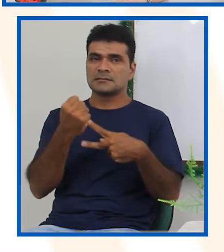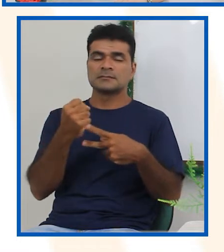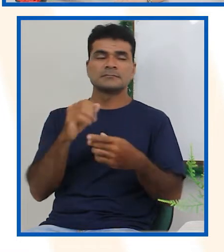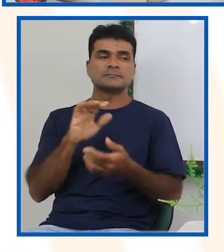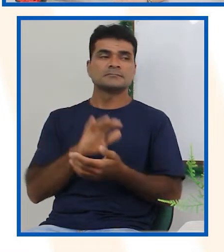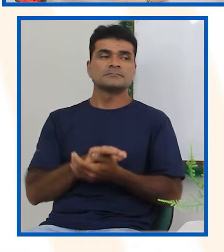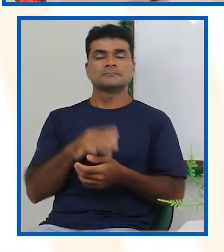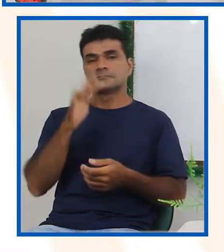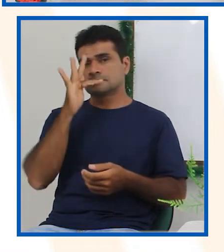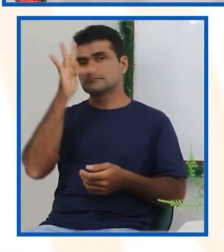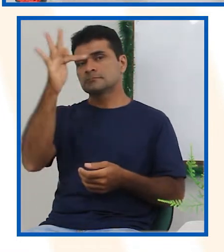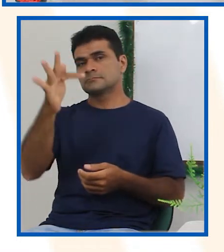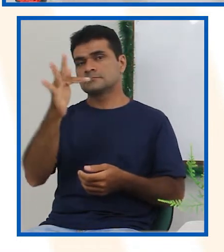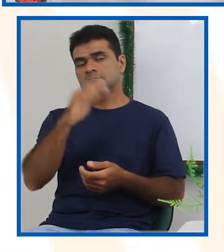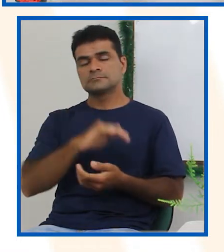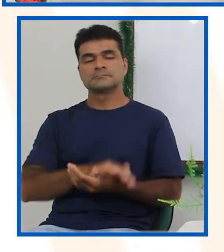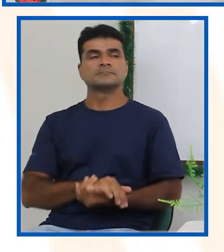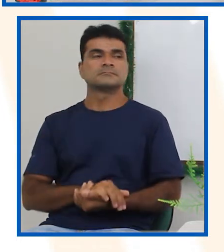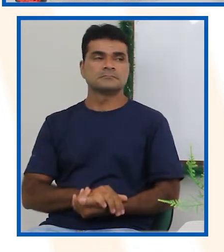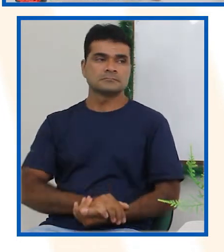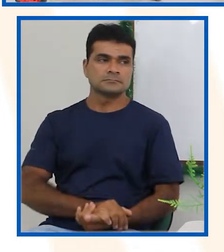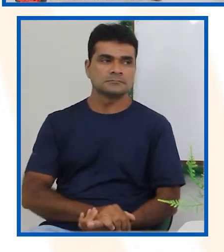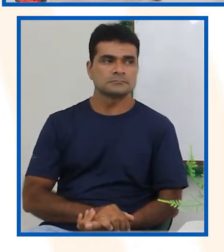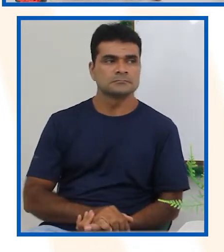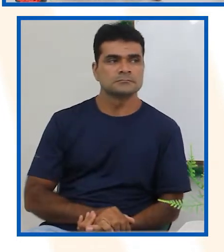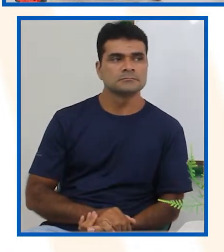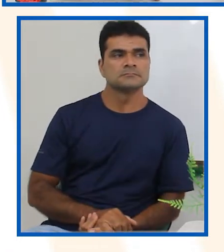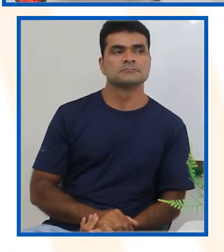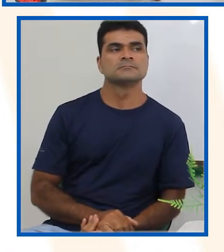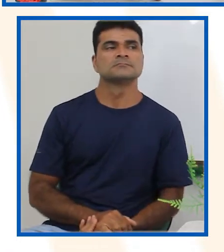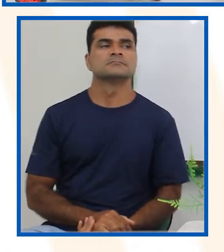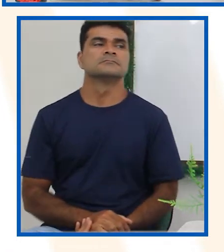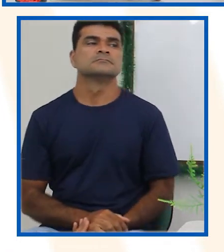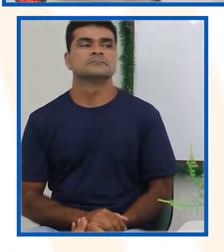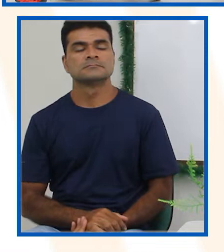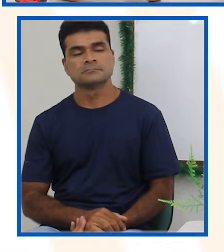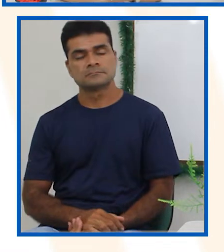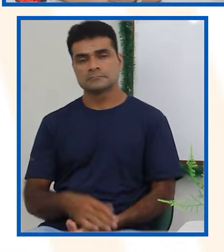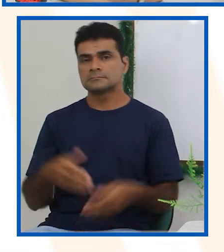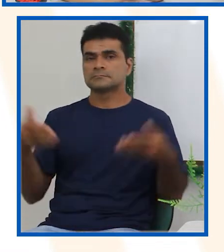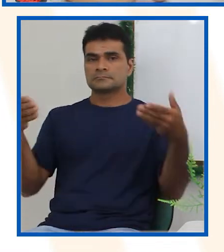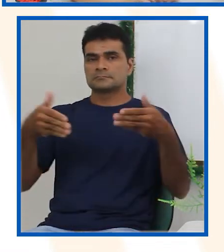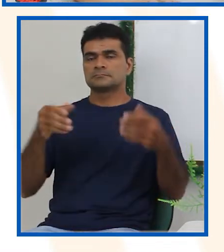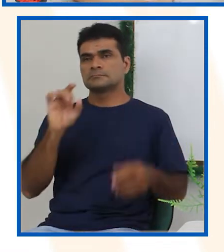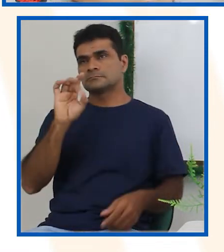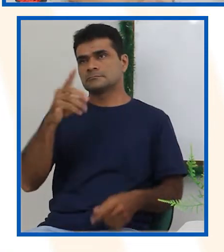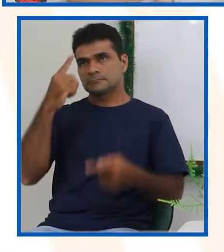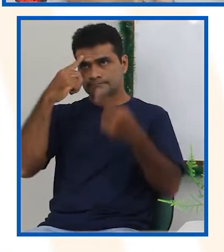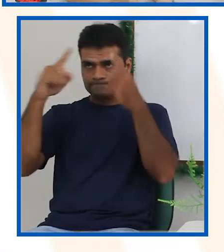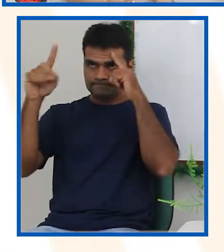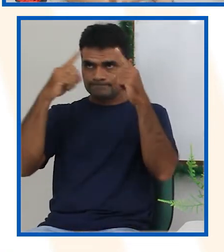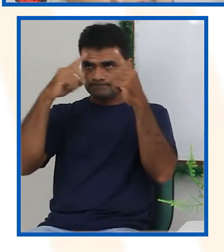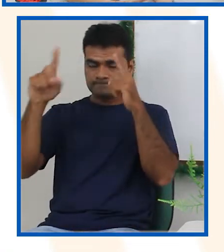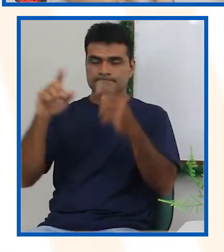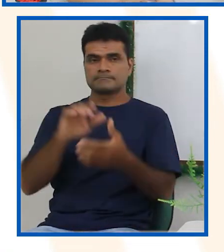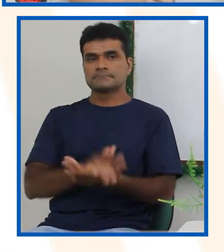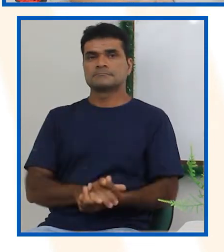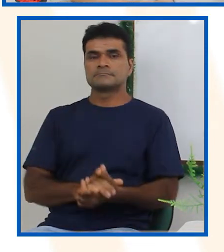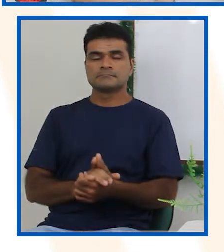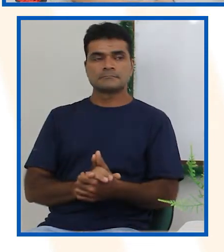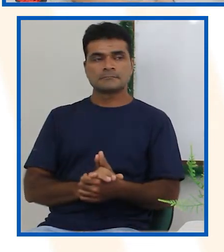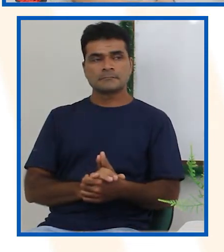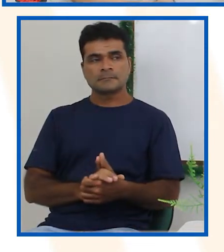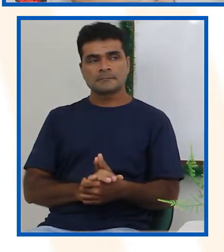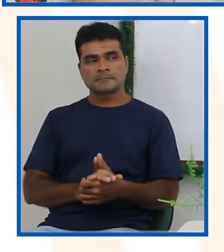Tá bom? Mas agora é só mesmo no campo das ideias, certo? Por exemplo, olha só. Qual a chance